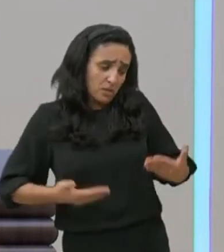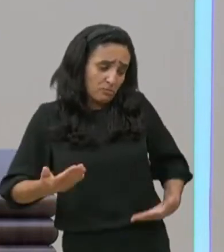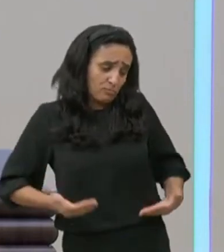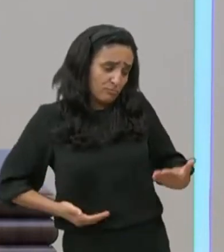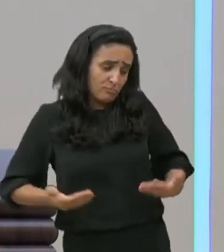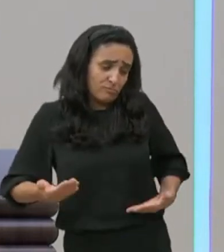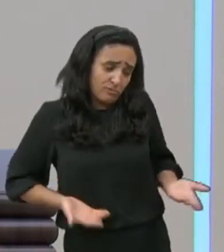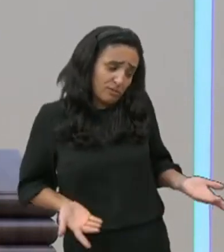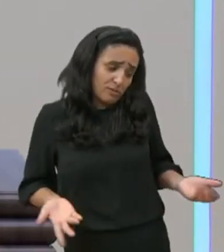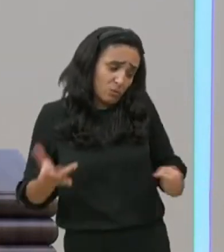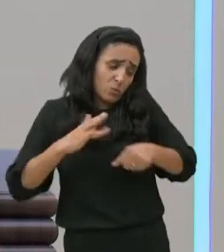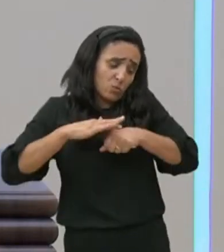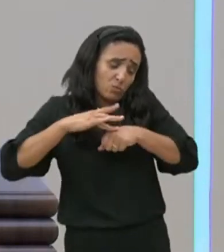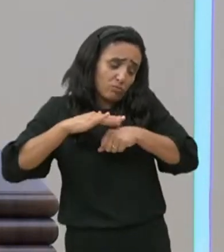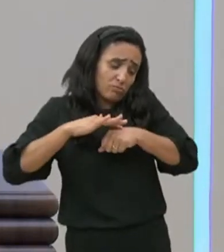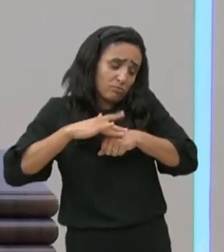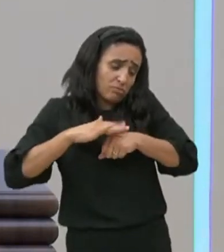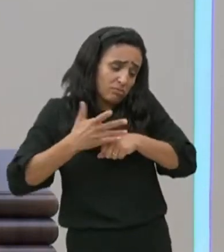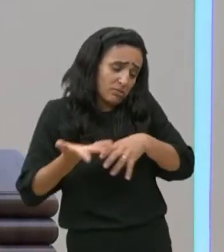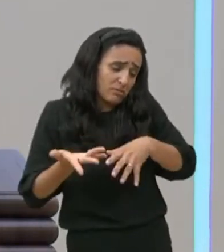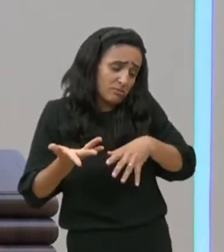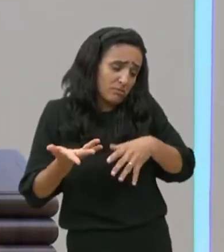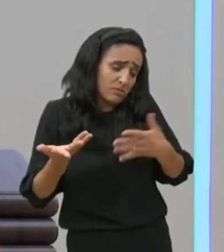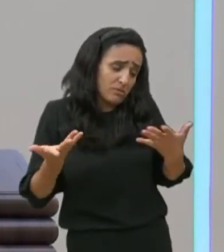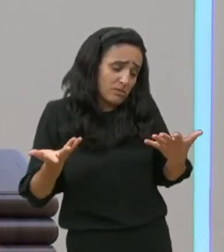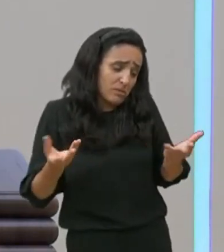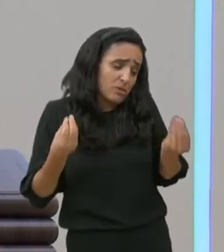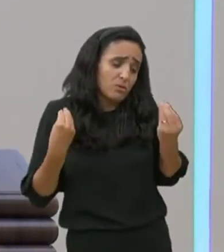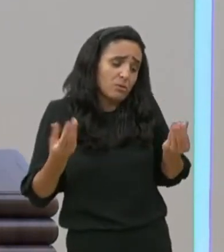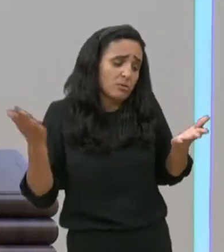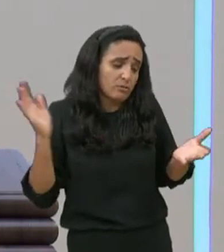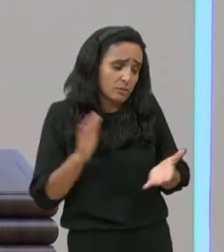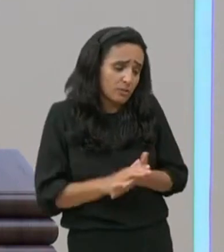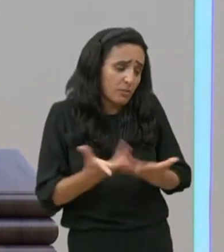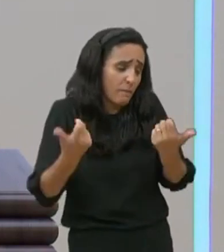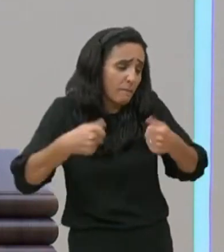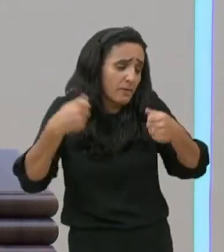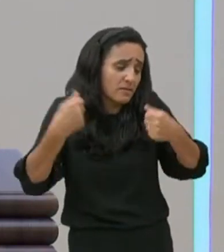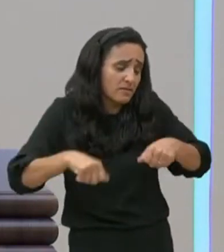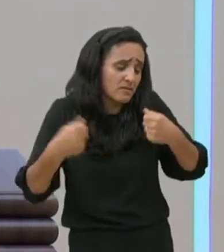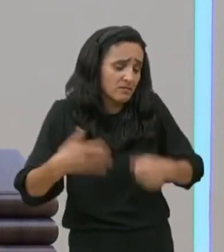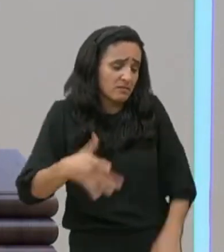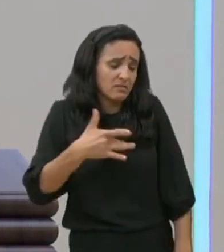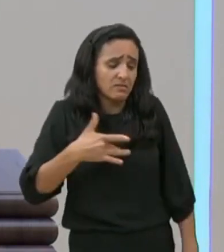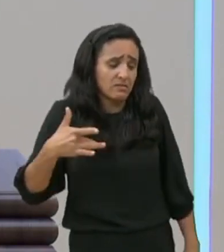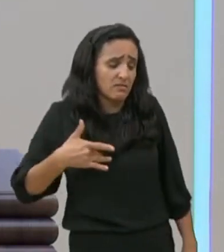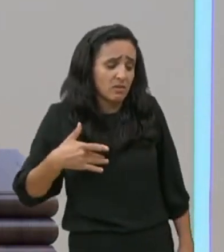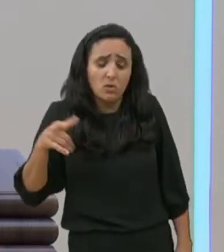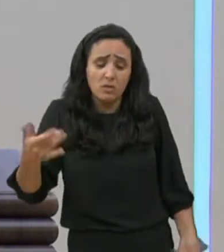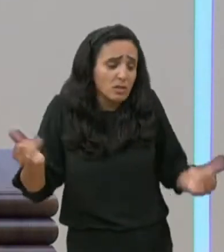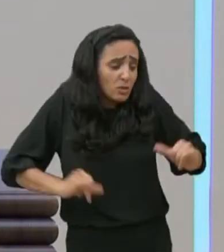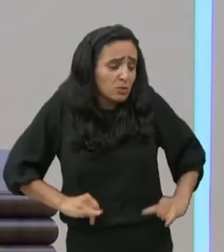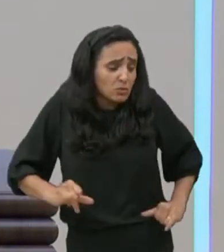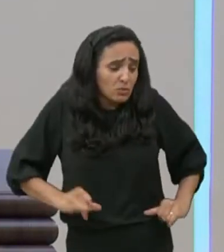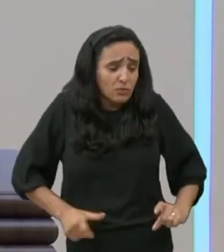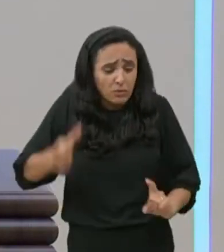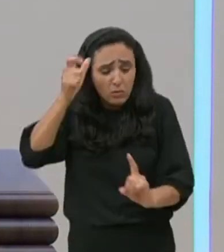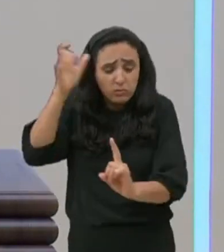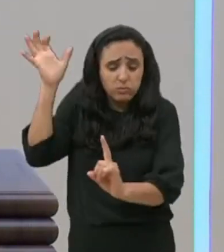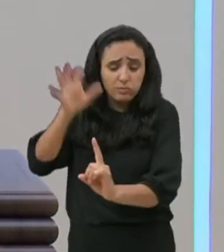moribundo, e ele está já morrendo, ele está, à beira da morte, está atormentado, Jesus,